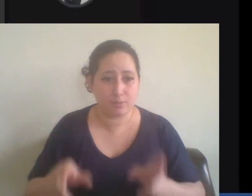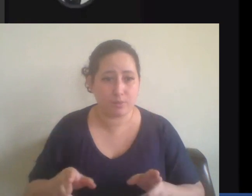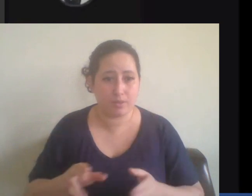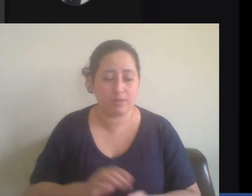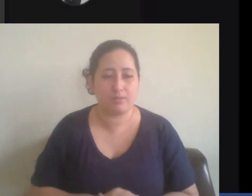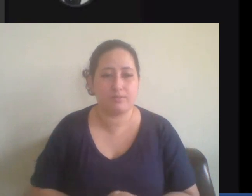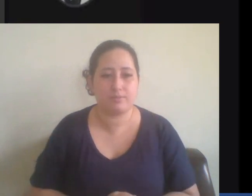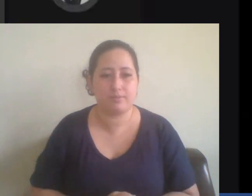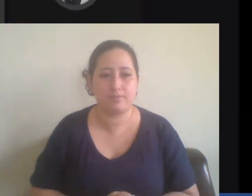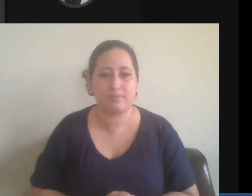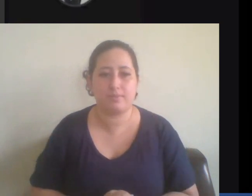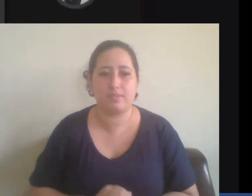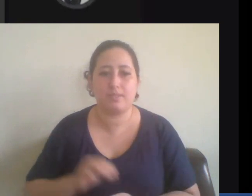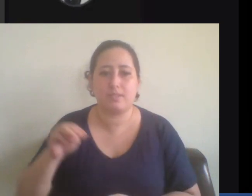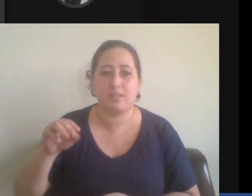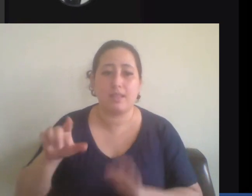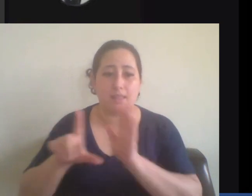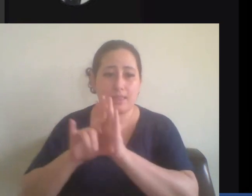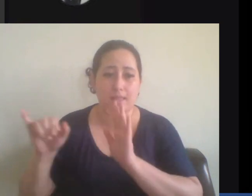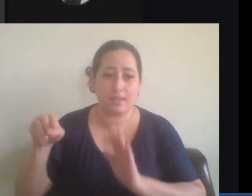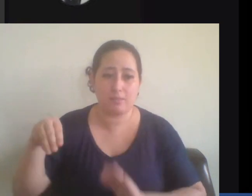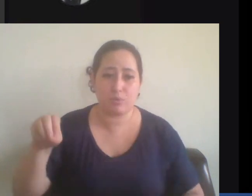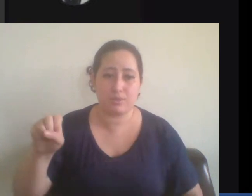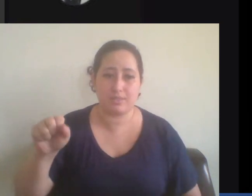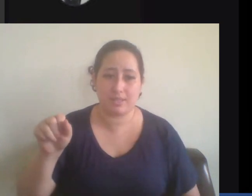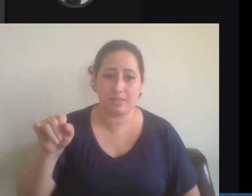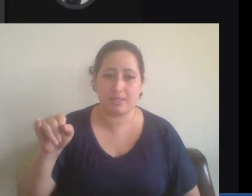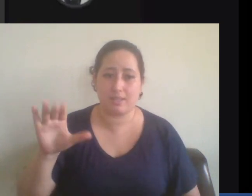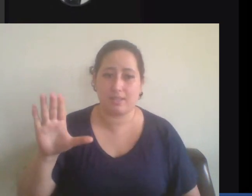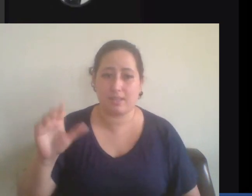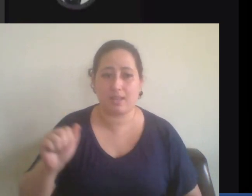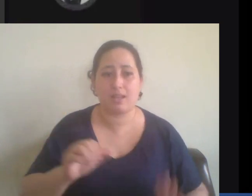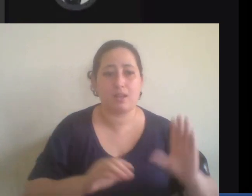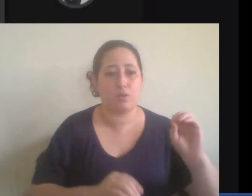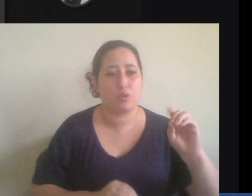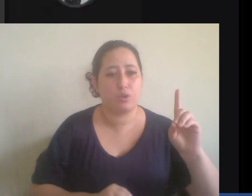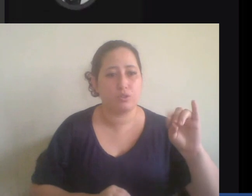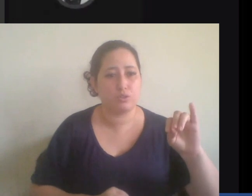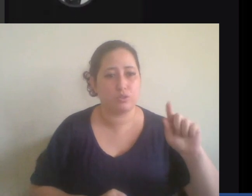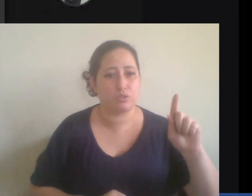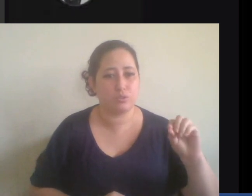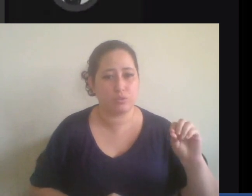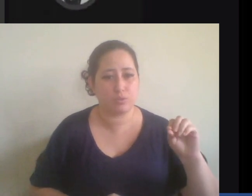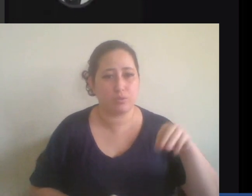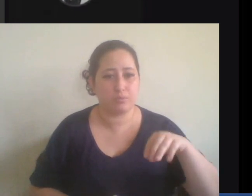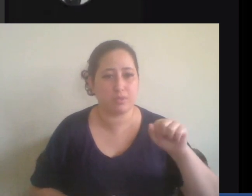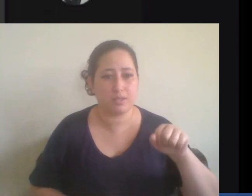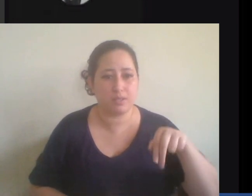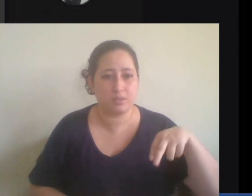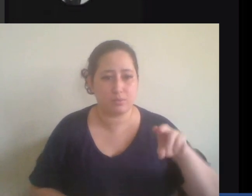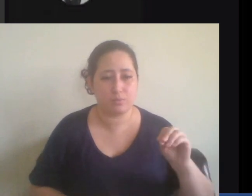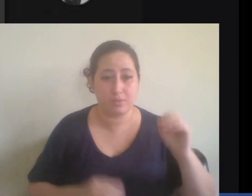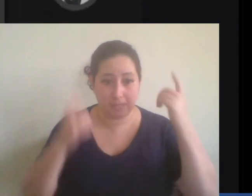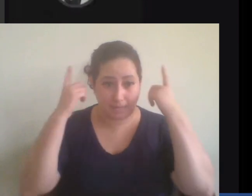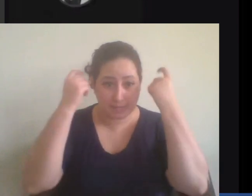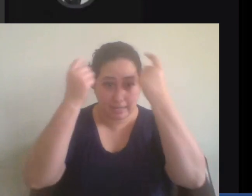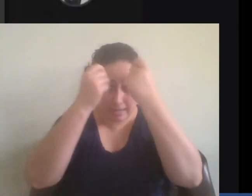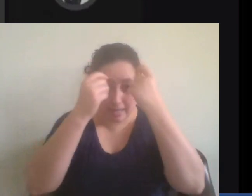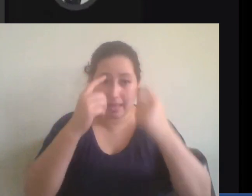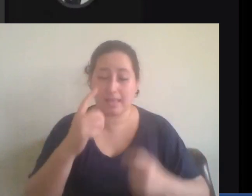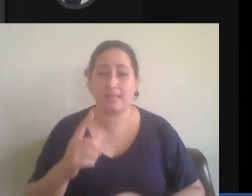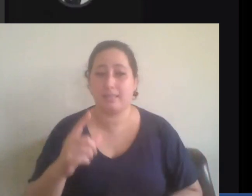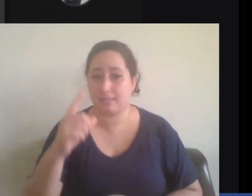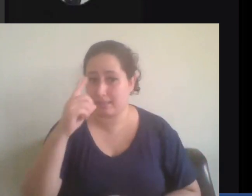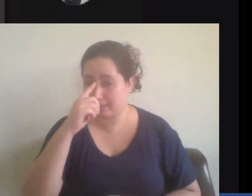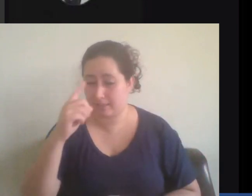lei mosaica, o Código de Manu, as leis de Zoroastro, Grécia e Roma, mas